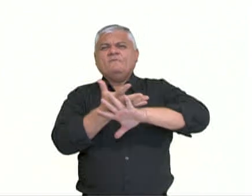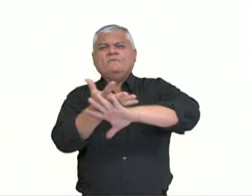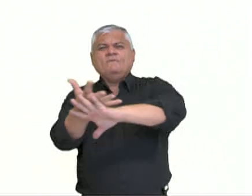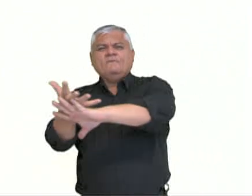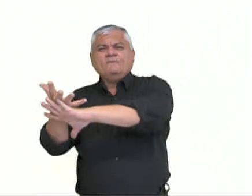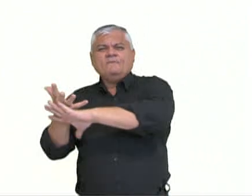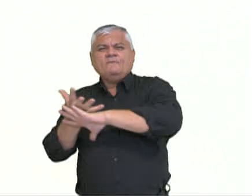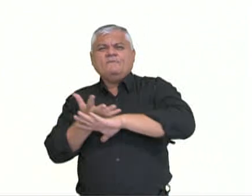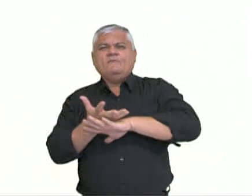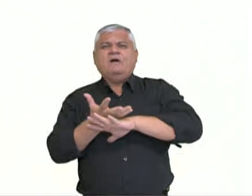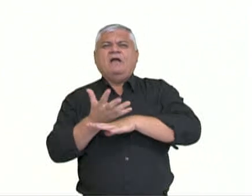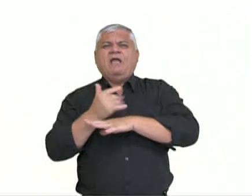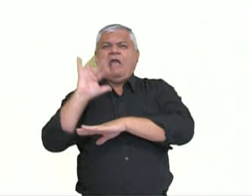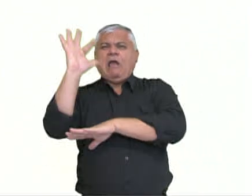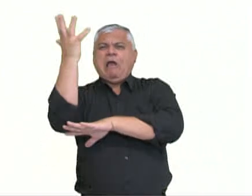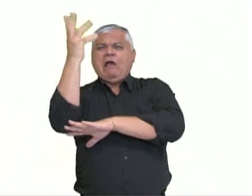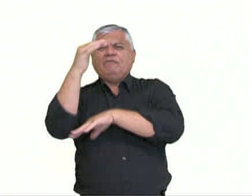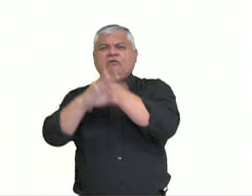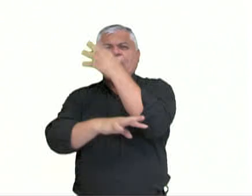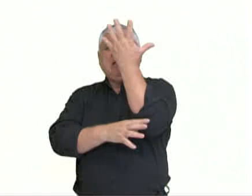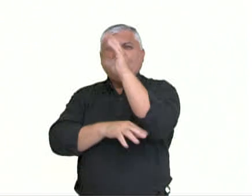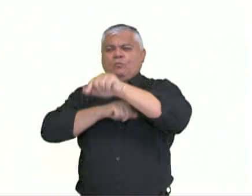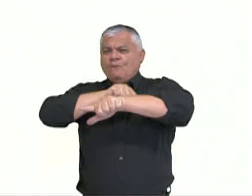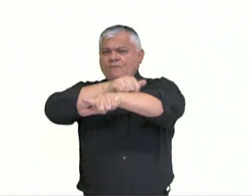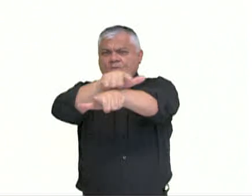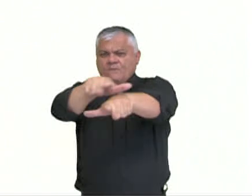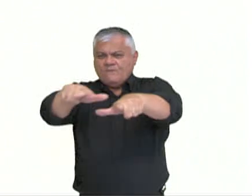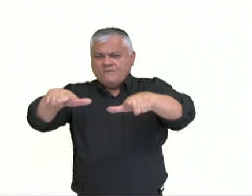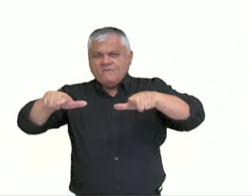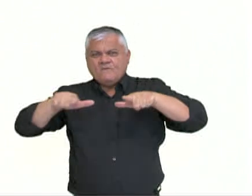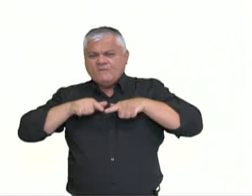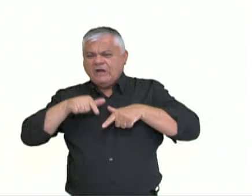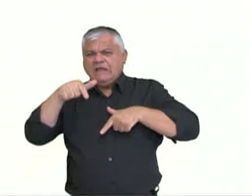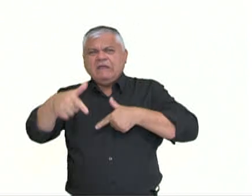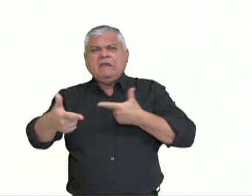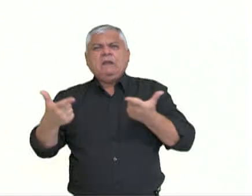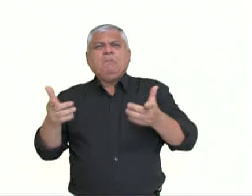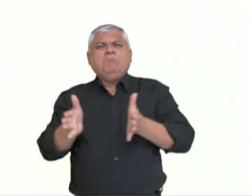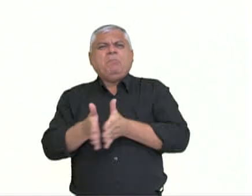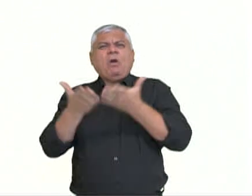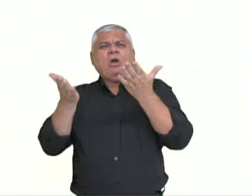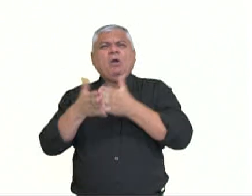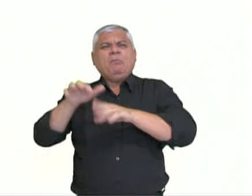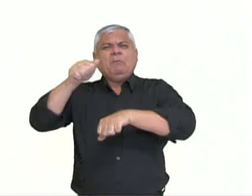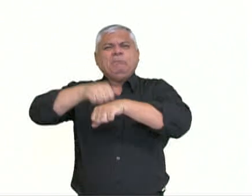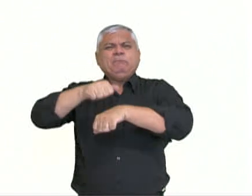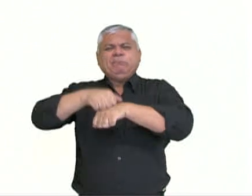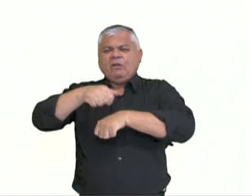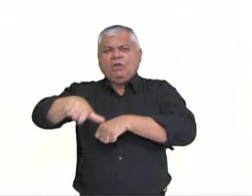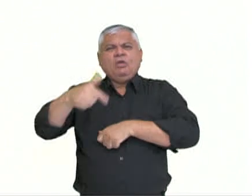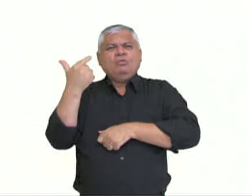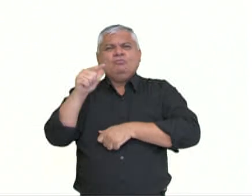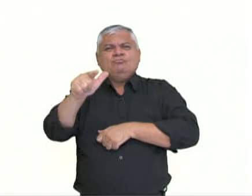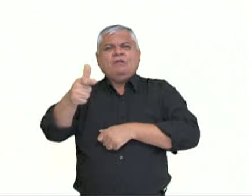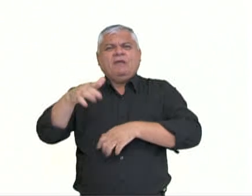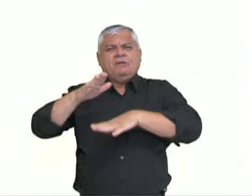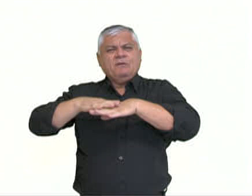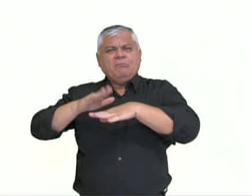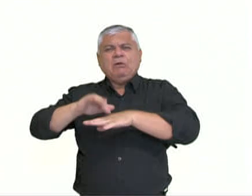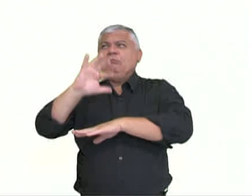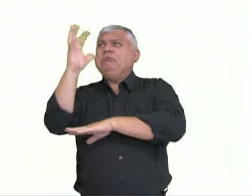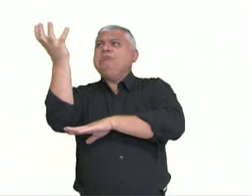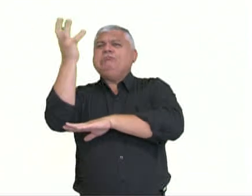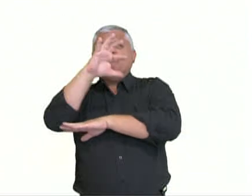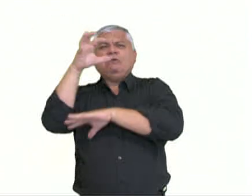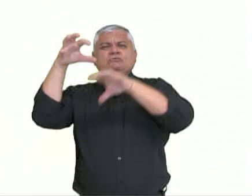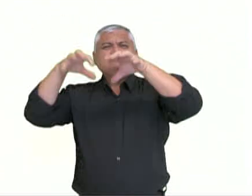Então a retirada da cobertura vegetal tornou toda aquela área ali bastante suscetível à ação do tempo, a